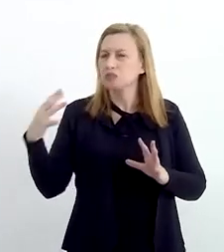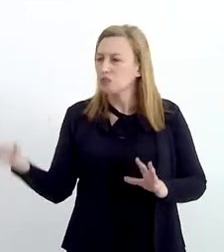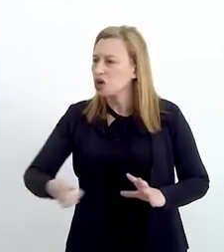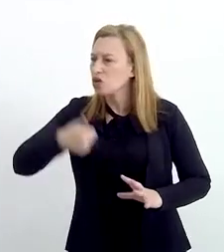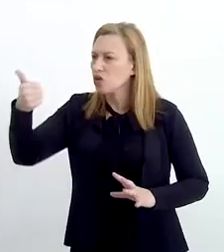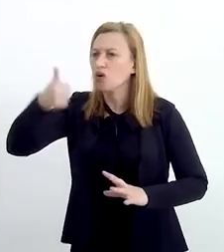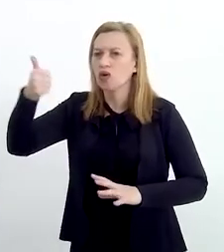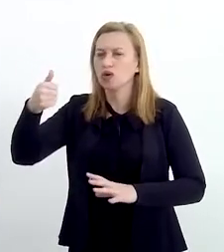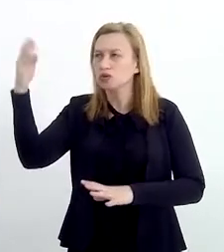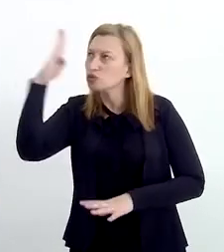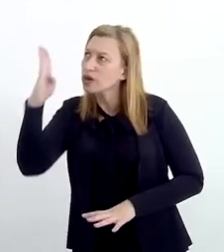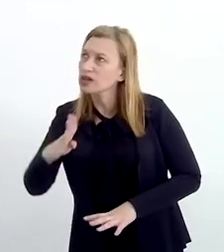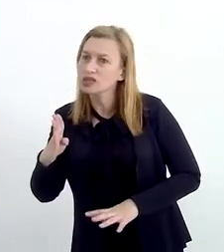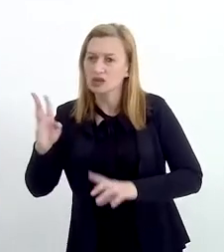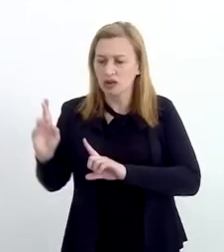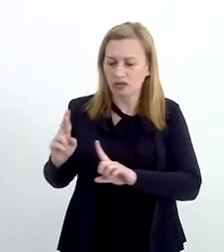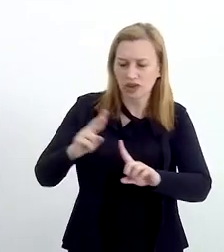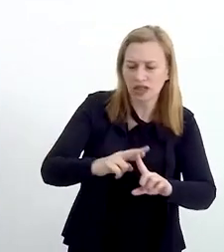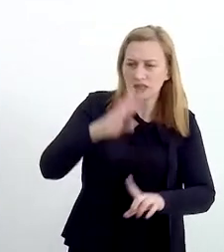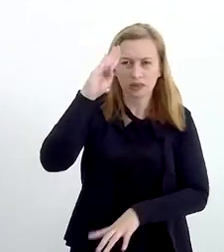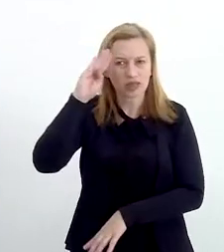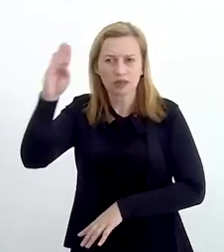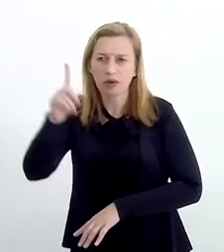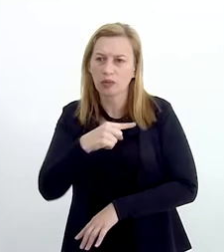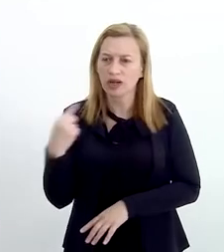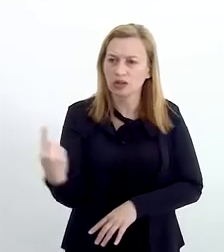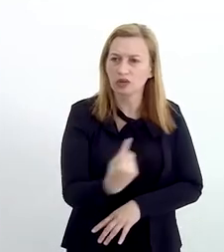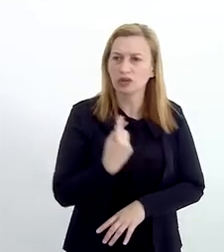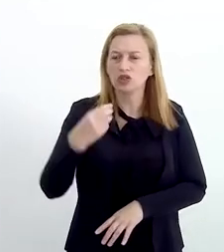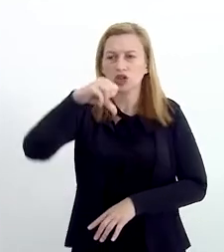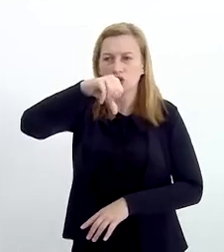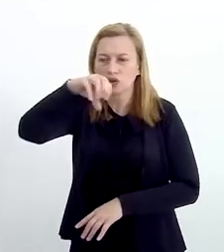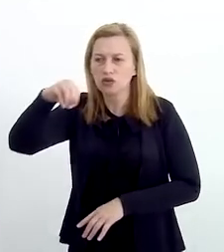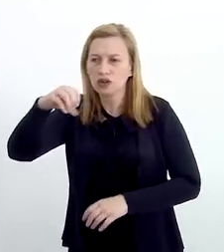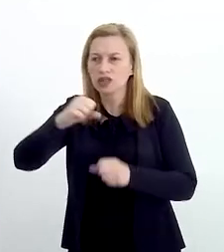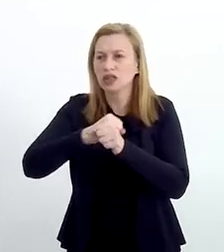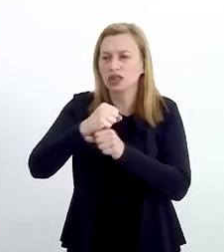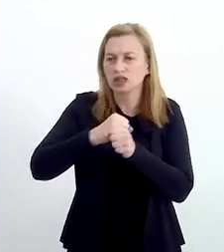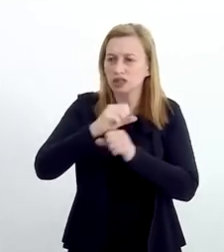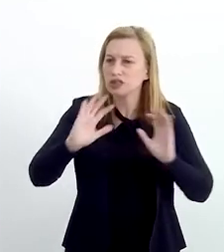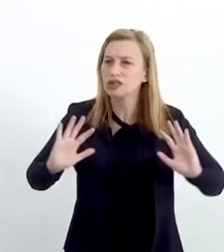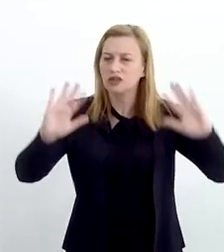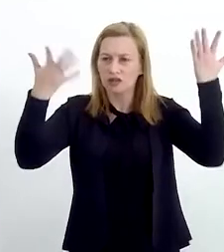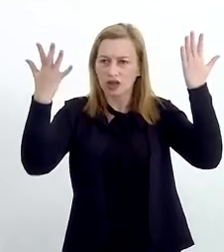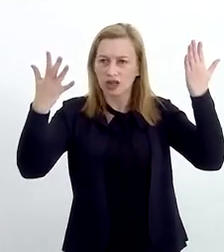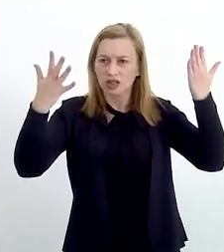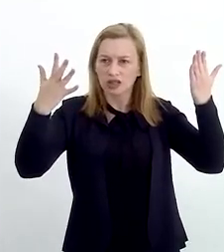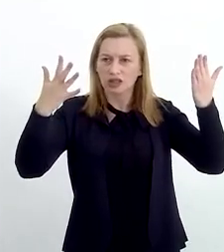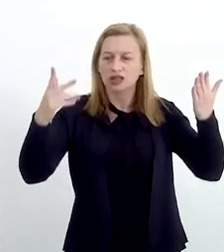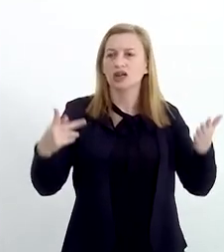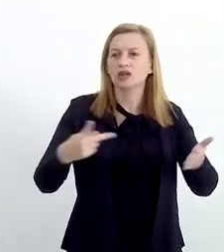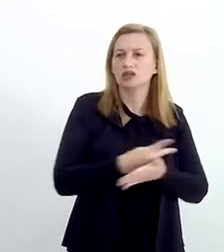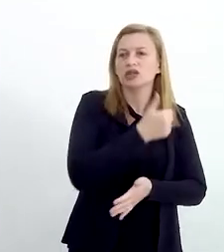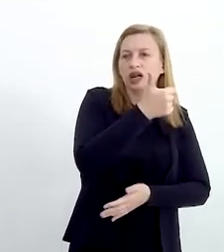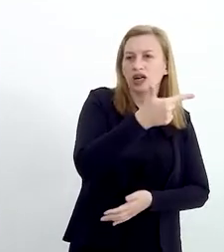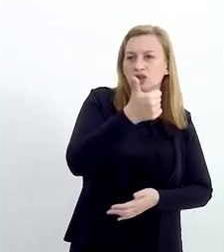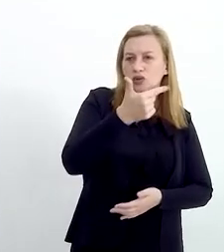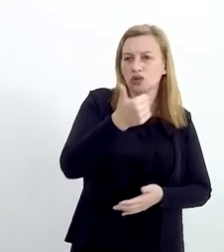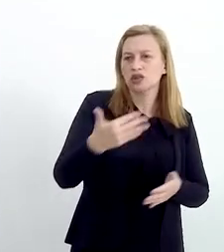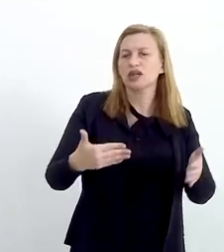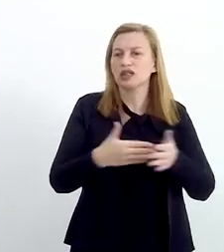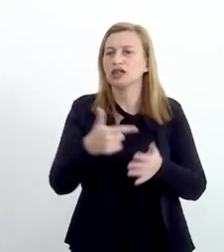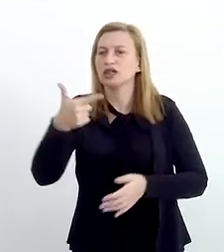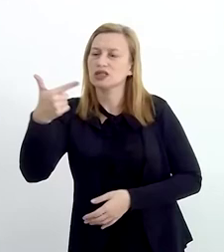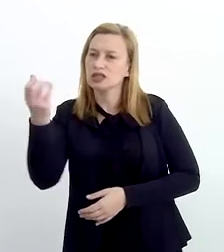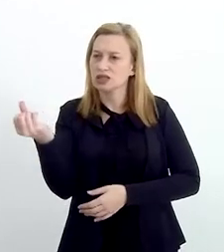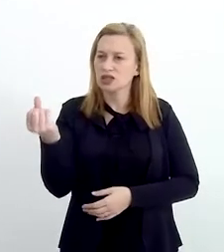monumento do Brasil, o principal ponto de referência de todos nós, faz 90 anos. E essa celebração vai ocorrer